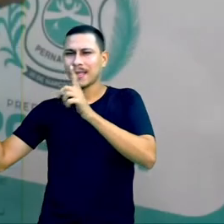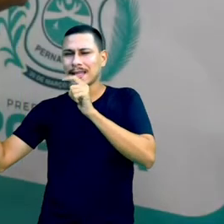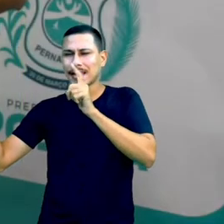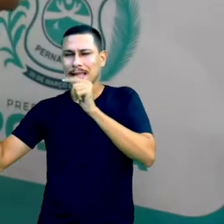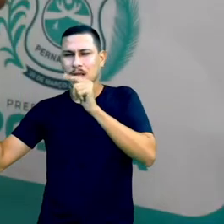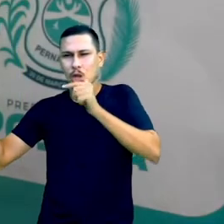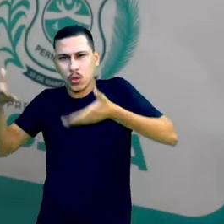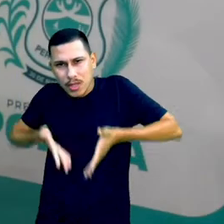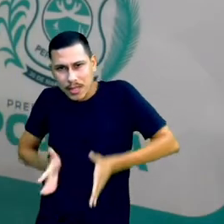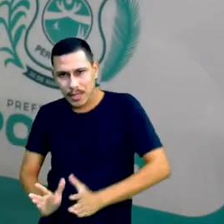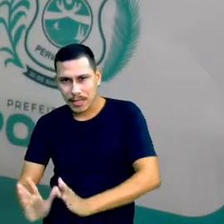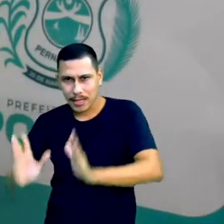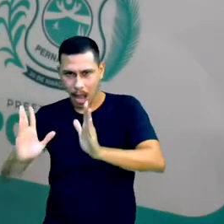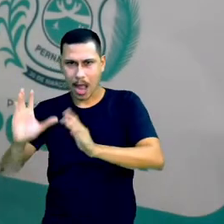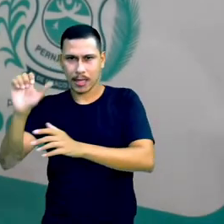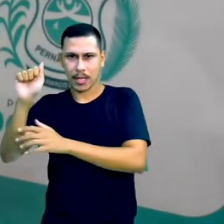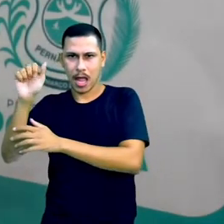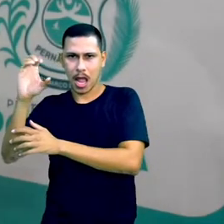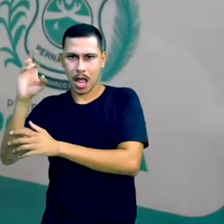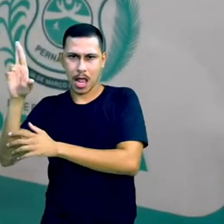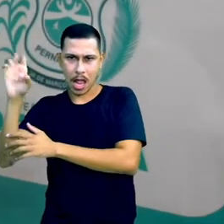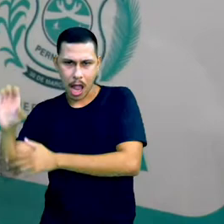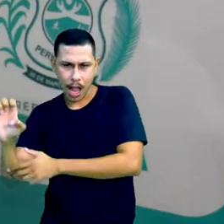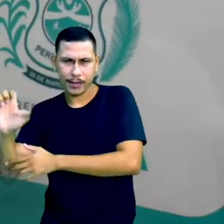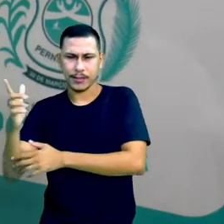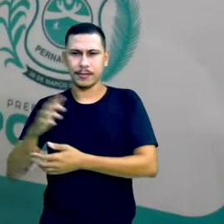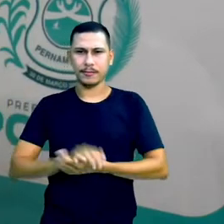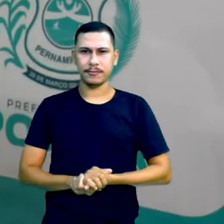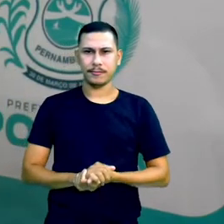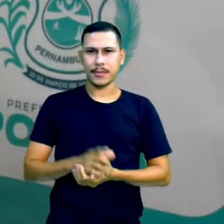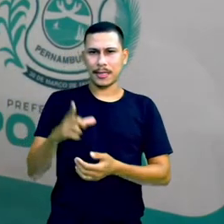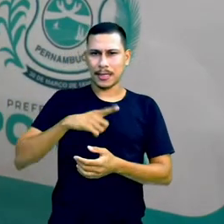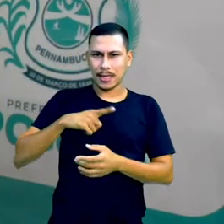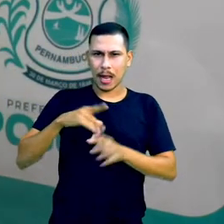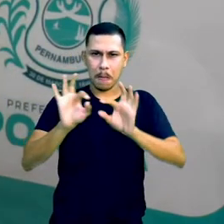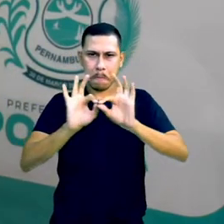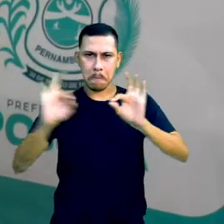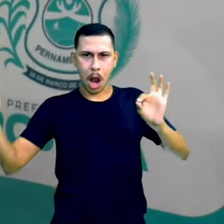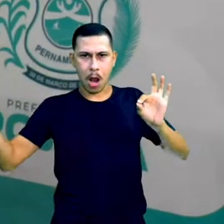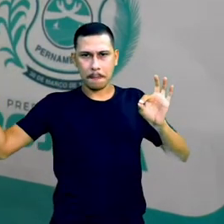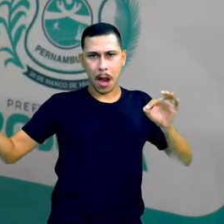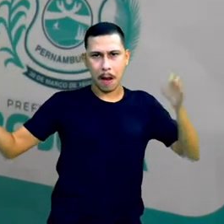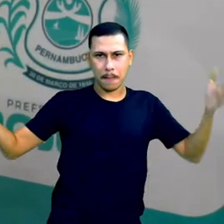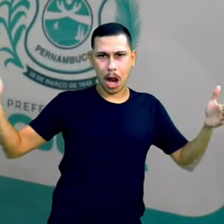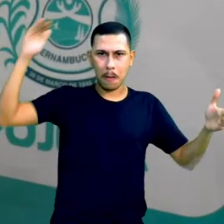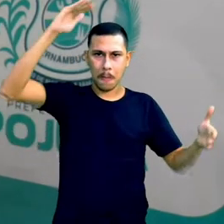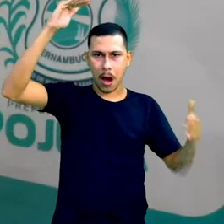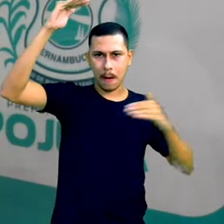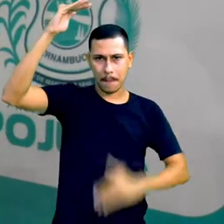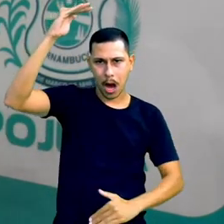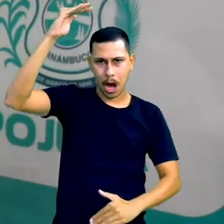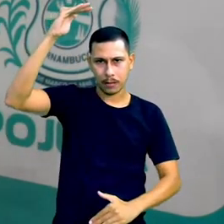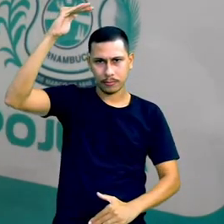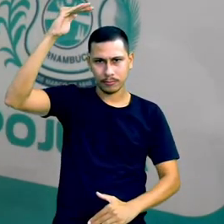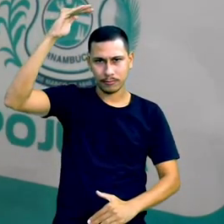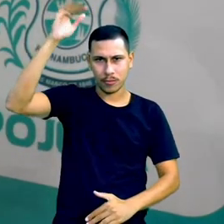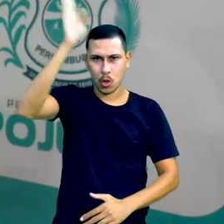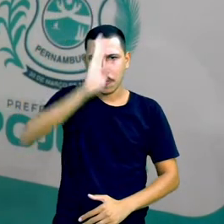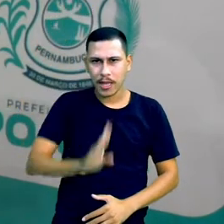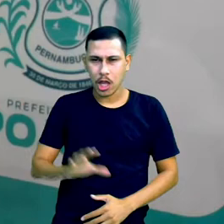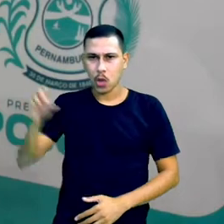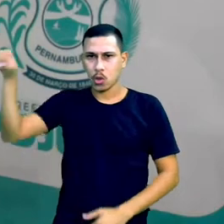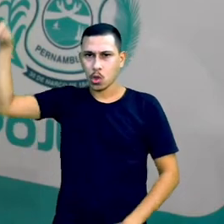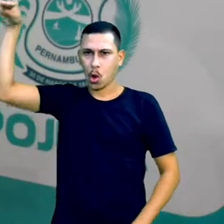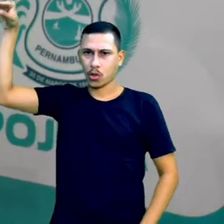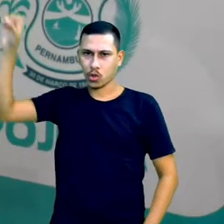no estado do Acre. Então, esses aí são os pontos extremos do Brasil. O extremo norte, sul,